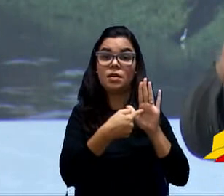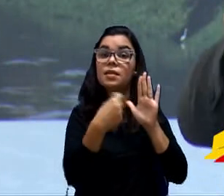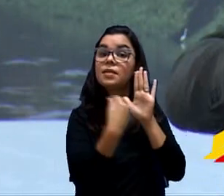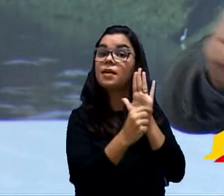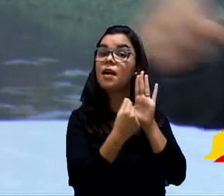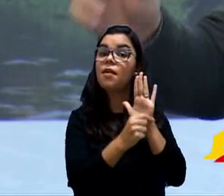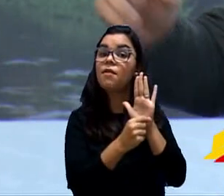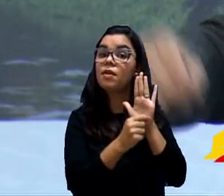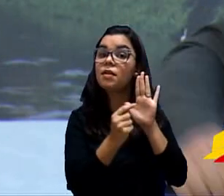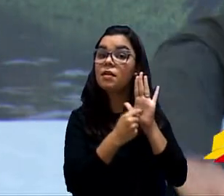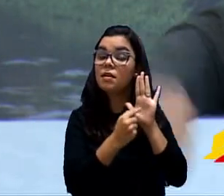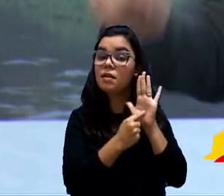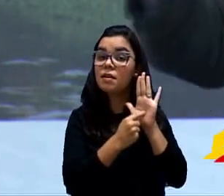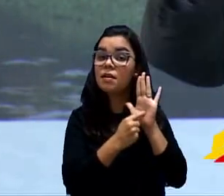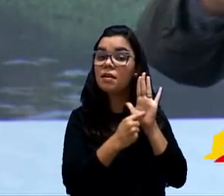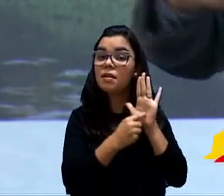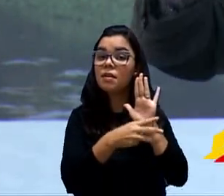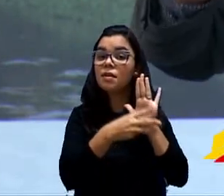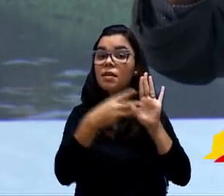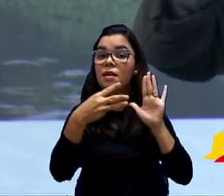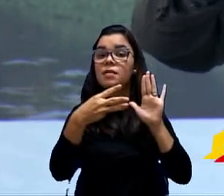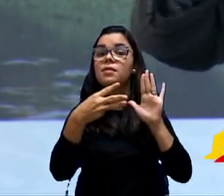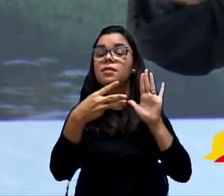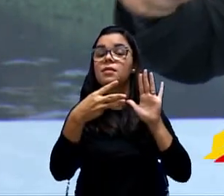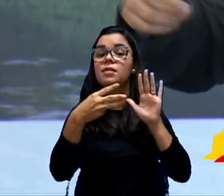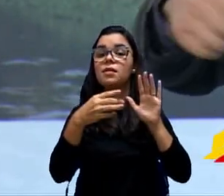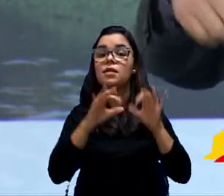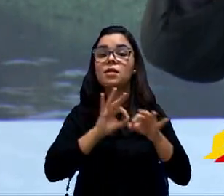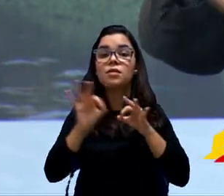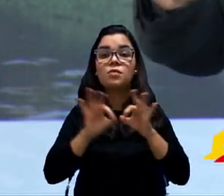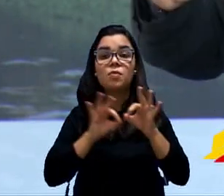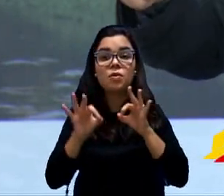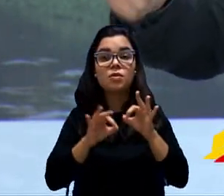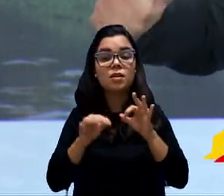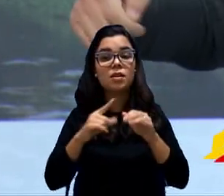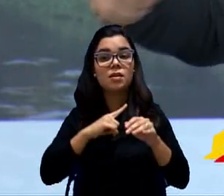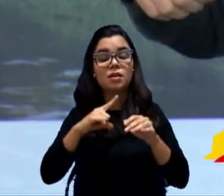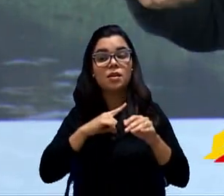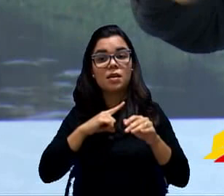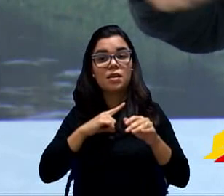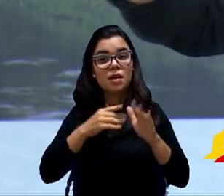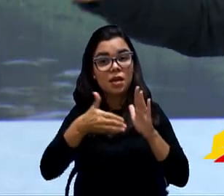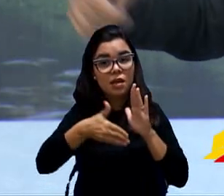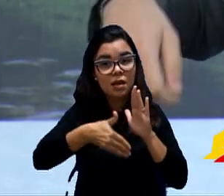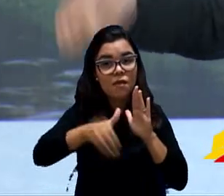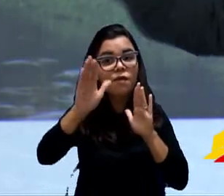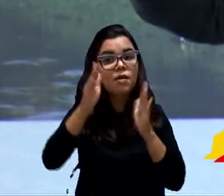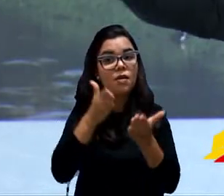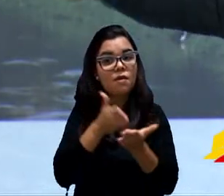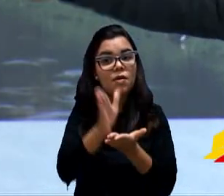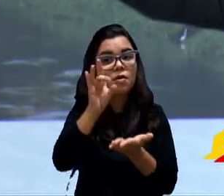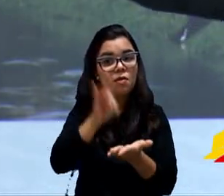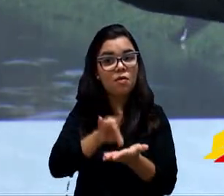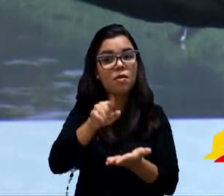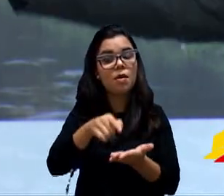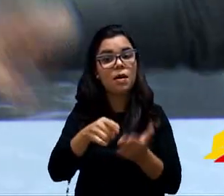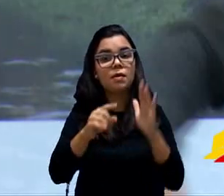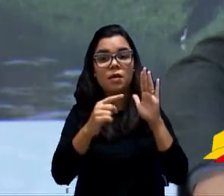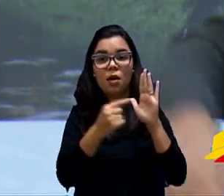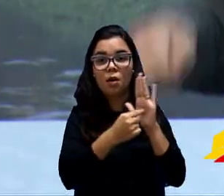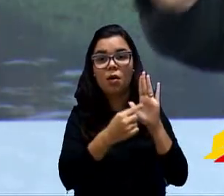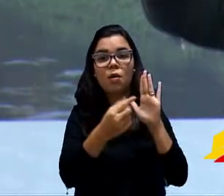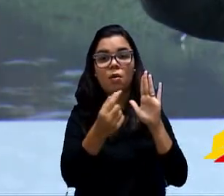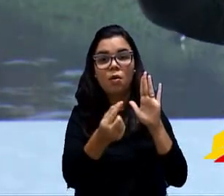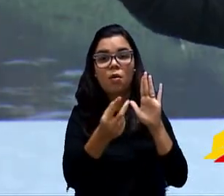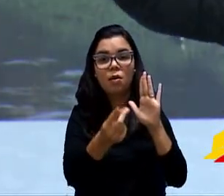Escreve lá, artigo 3º. Esse projeto, essa lei entra em vigor e passa a valer para a zona X, Y, Z,